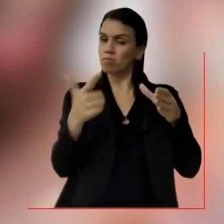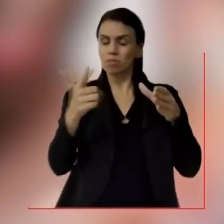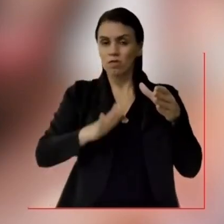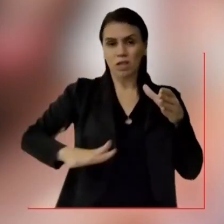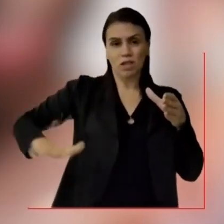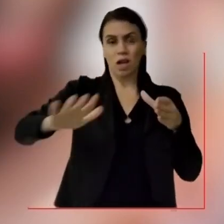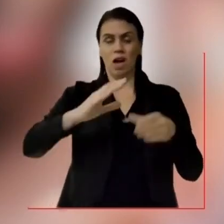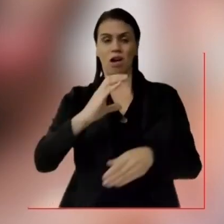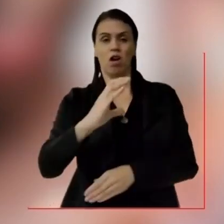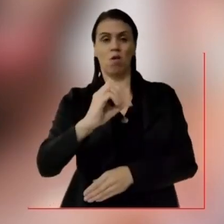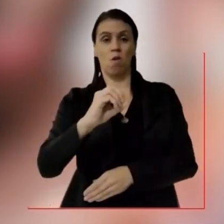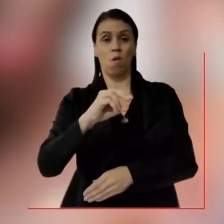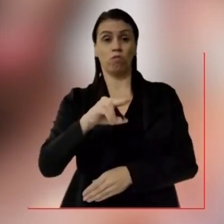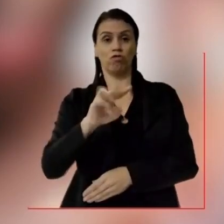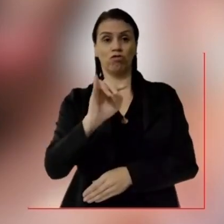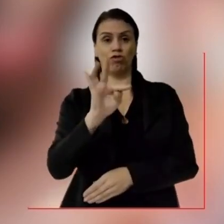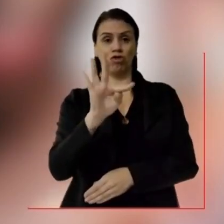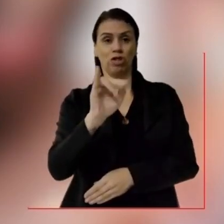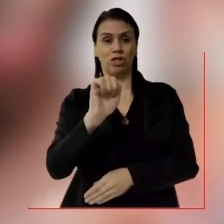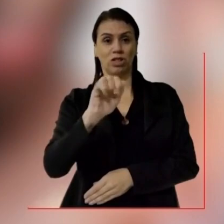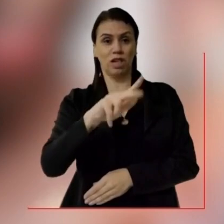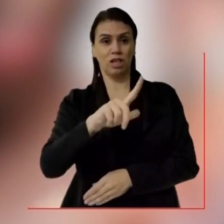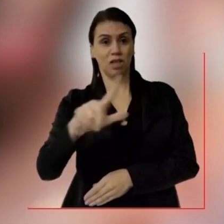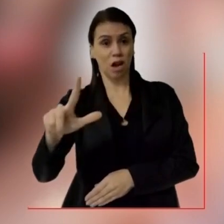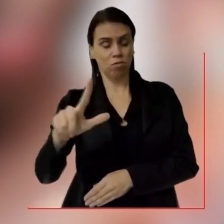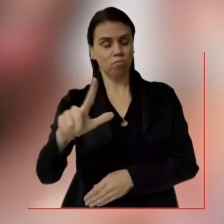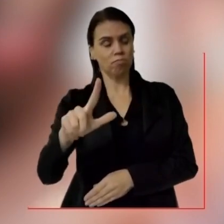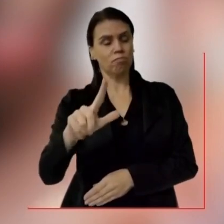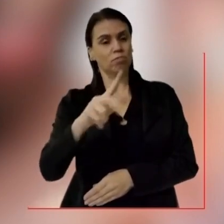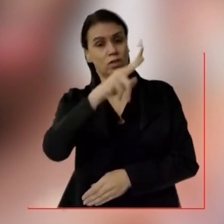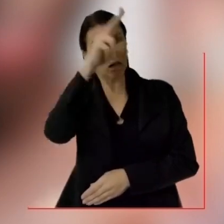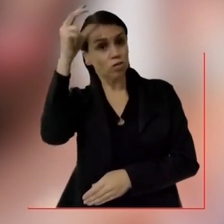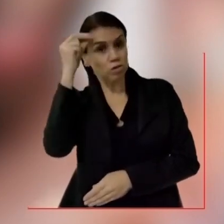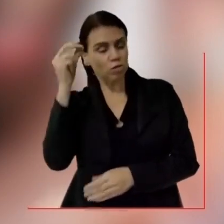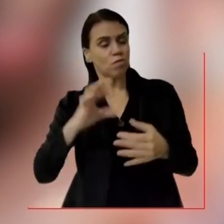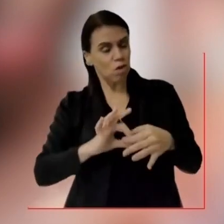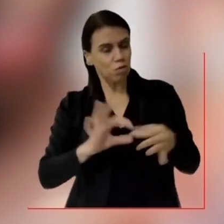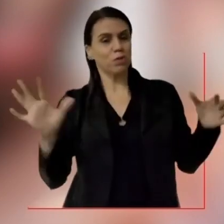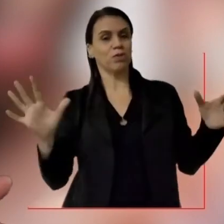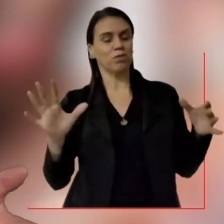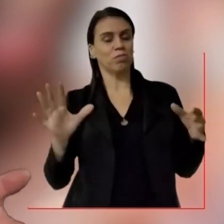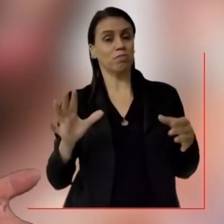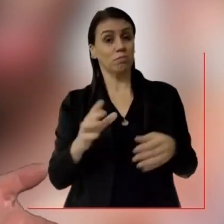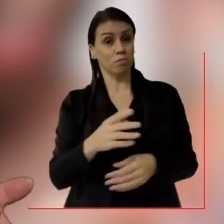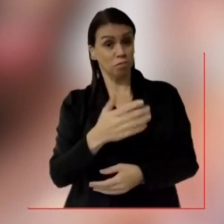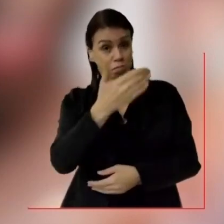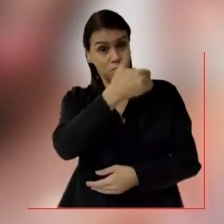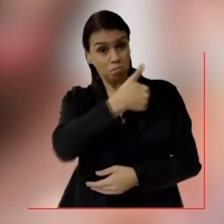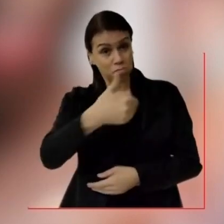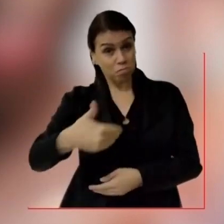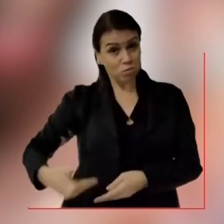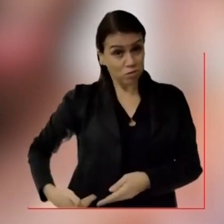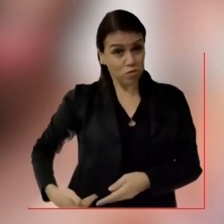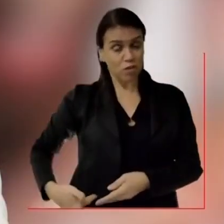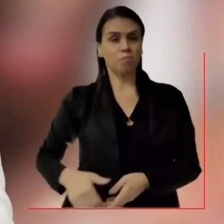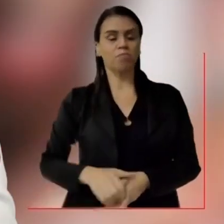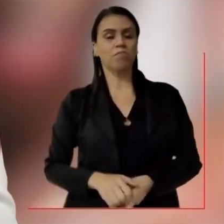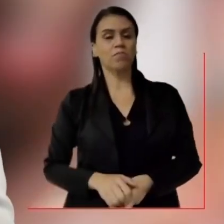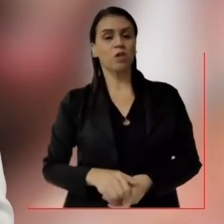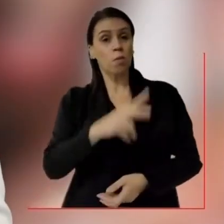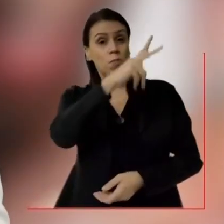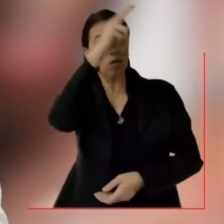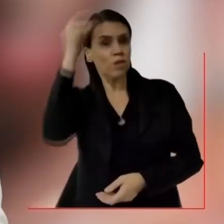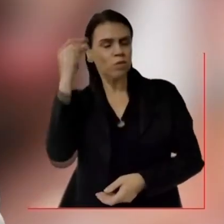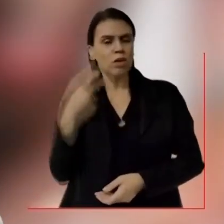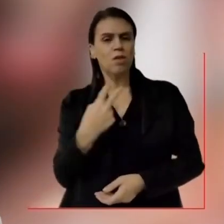não haverá usina incineradora de lixo na área continental, autorizada pela atual gestão. A